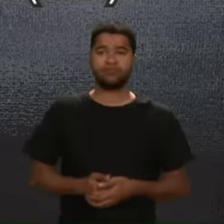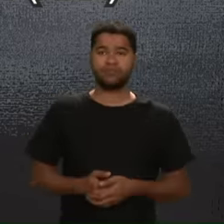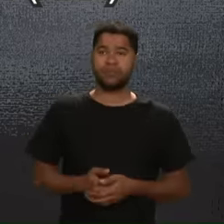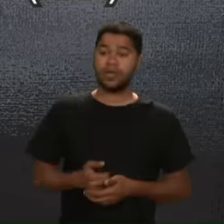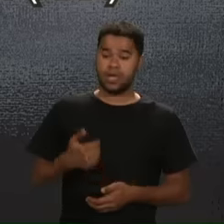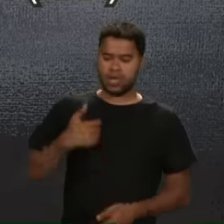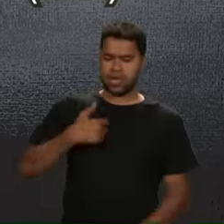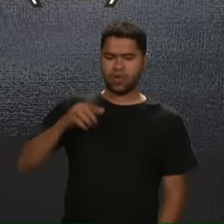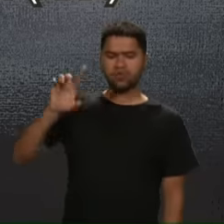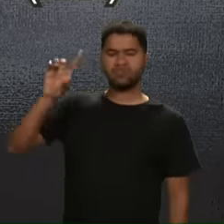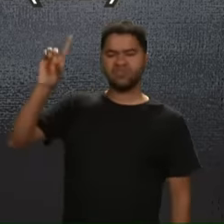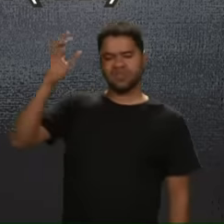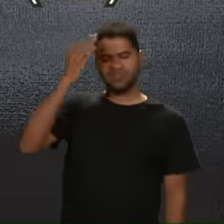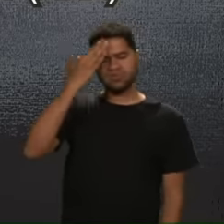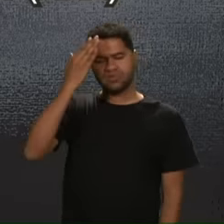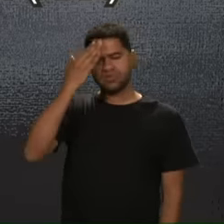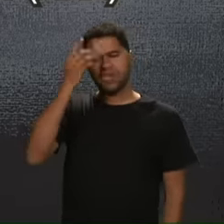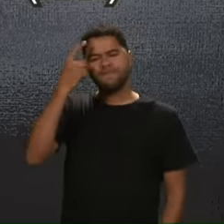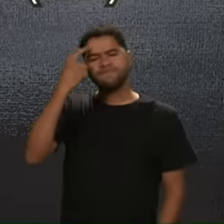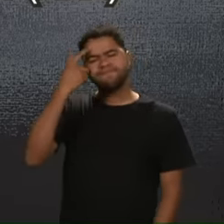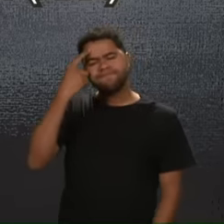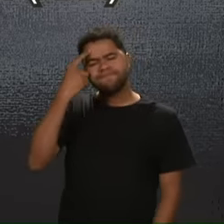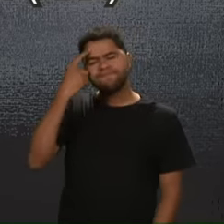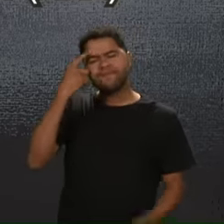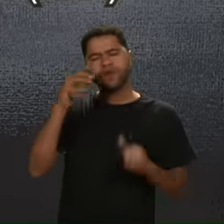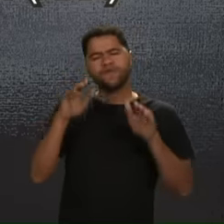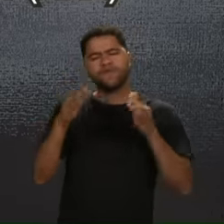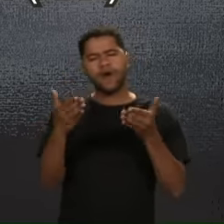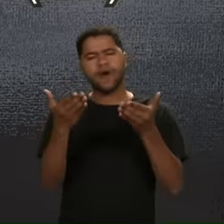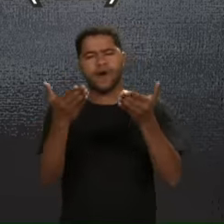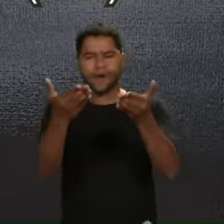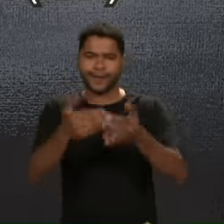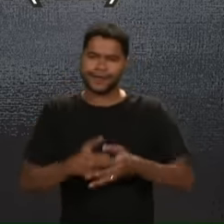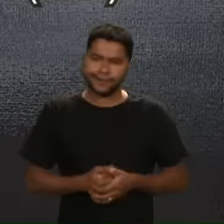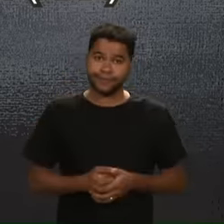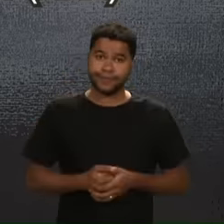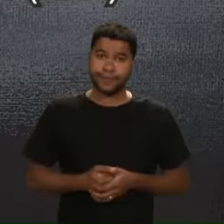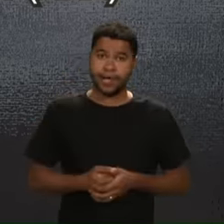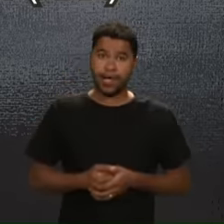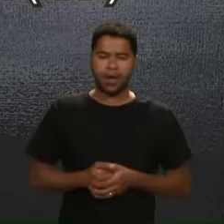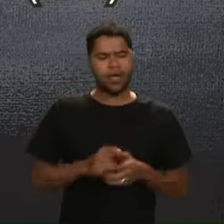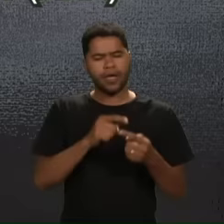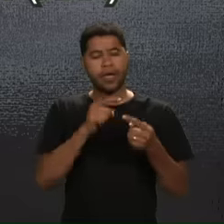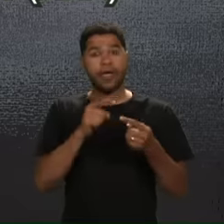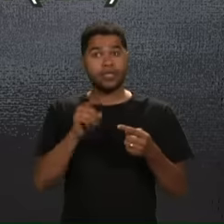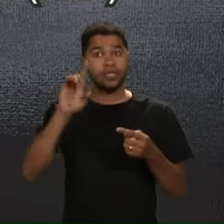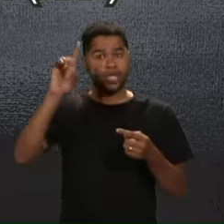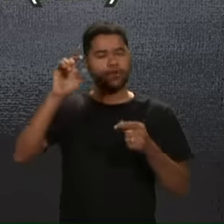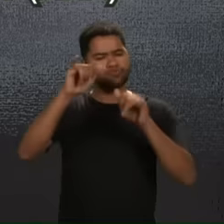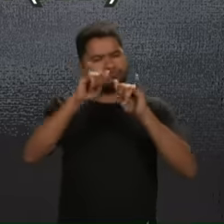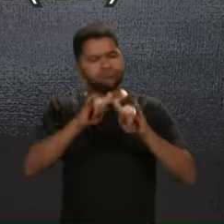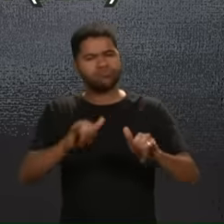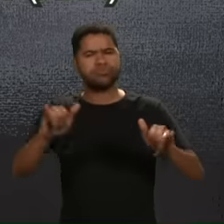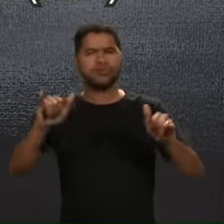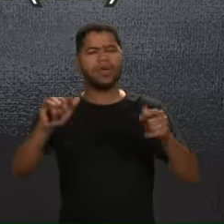É que sei Que pensamentos Tenho A vosso Respeito Diz o Senhor